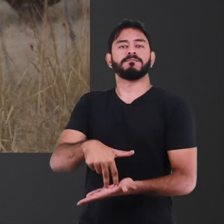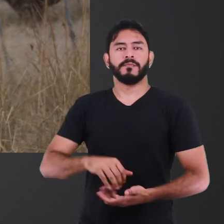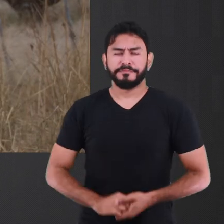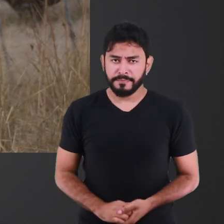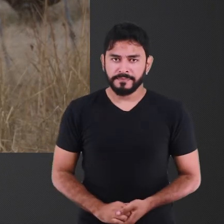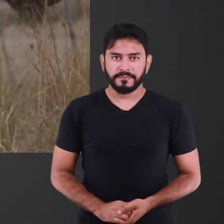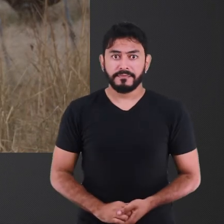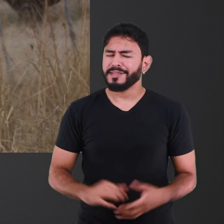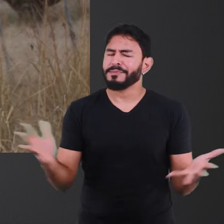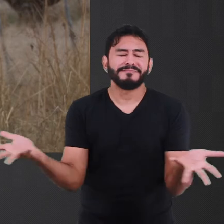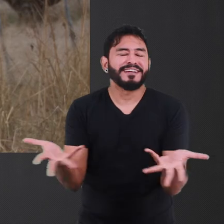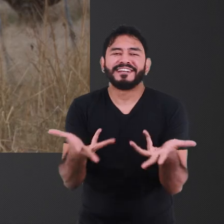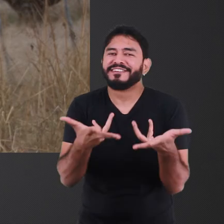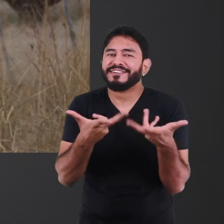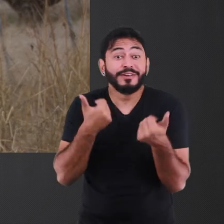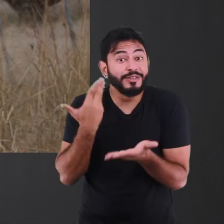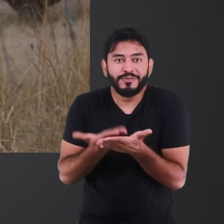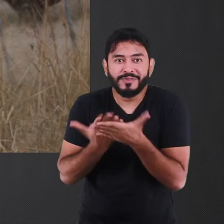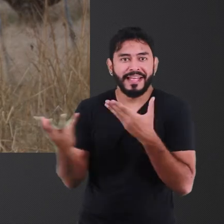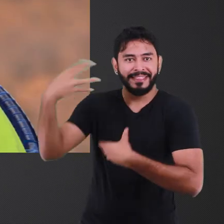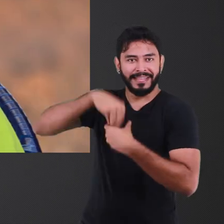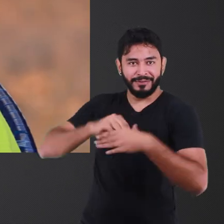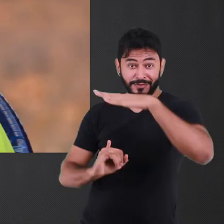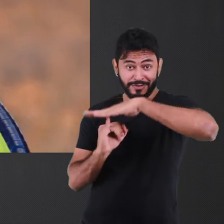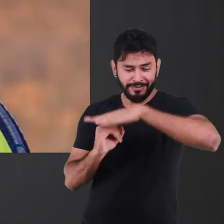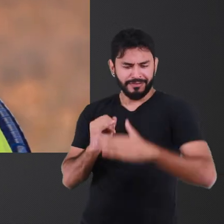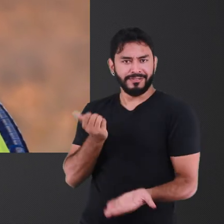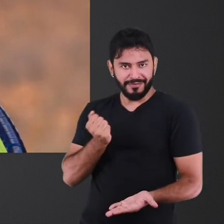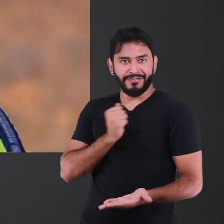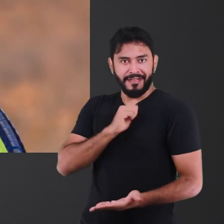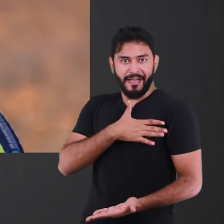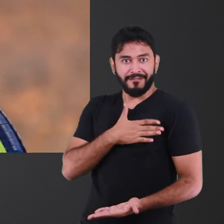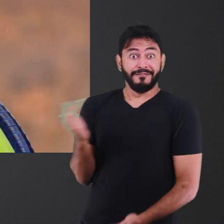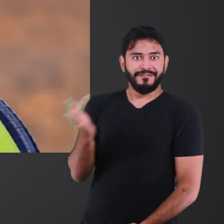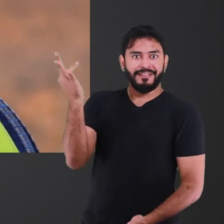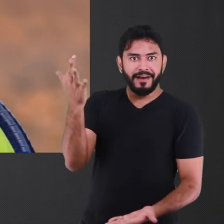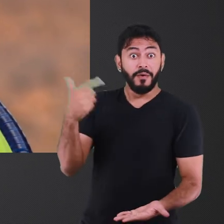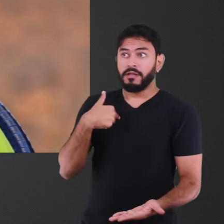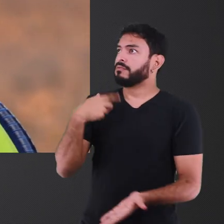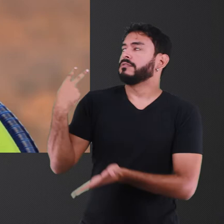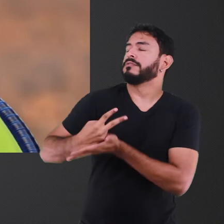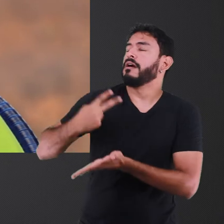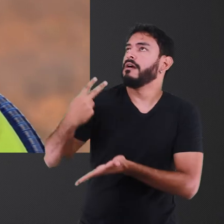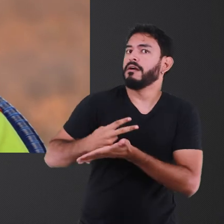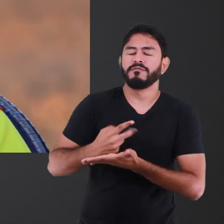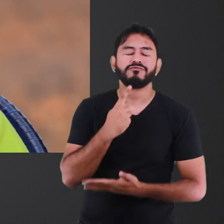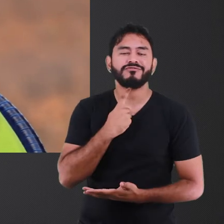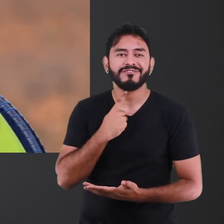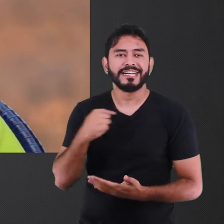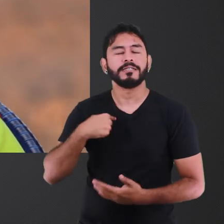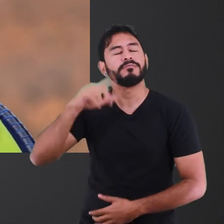estudar no Instituição Federal. Eu sempre tive essa vontade e eu dizia, eu vou estudar no IEFPE. E daí,